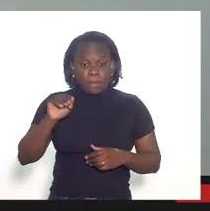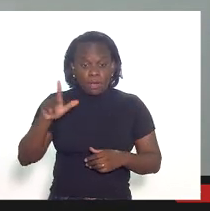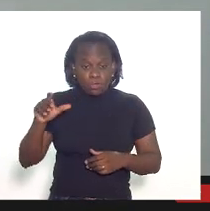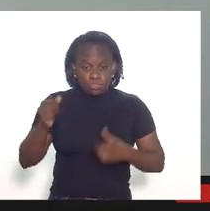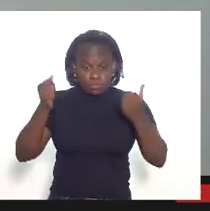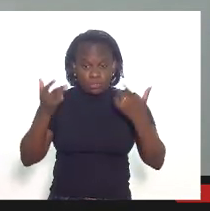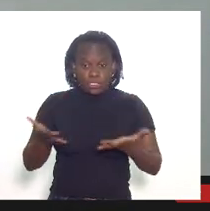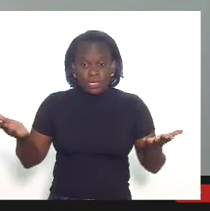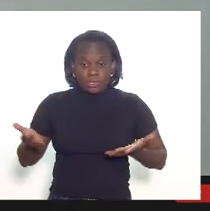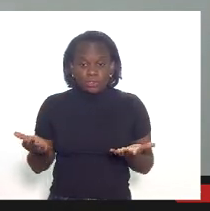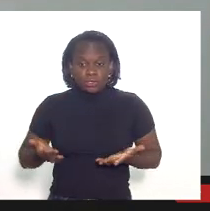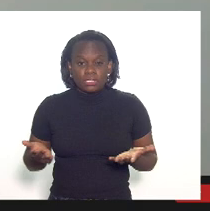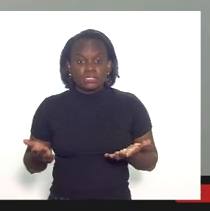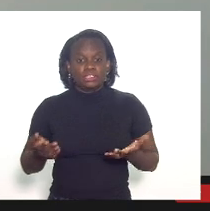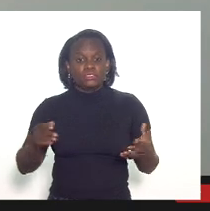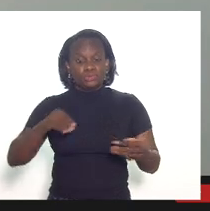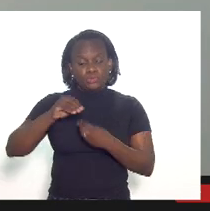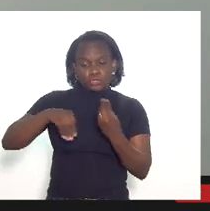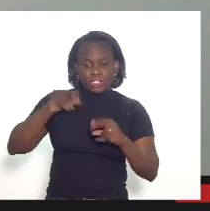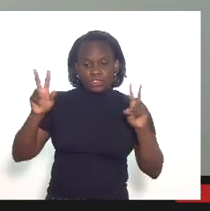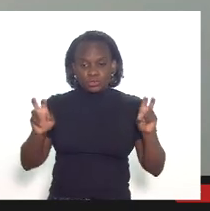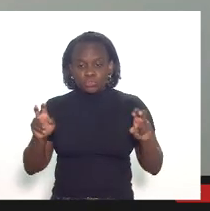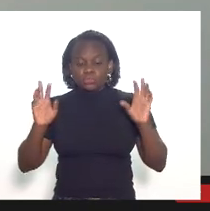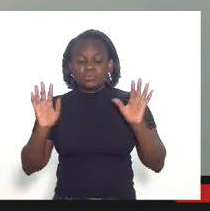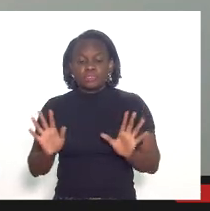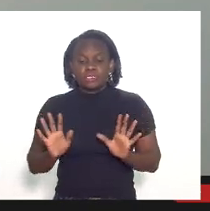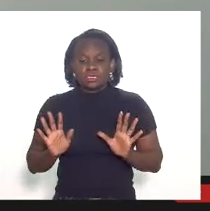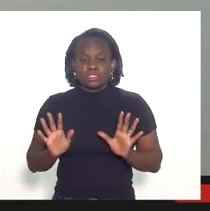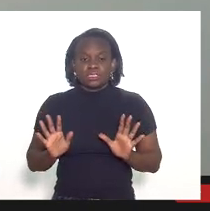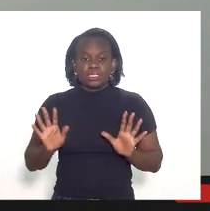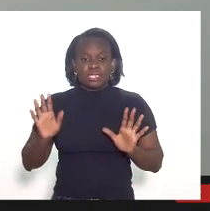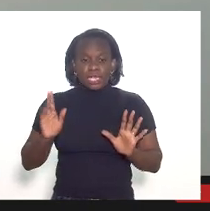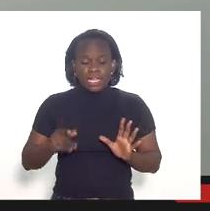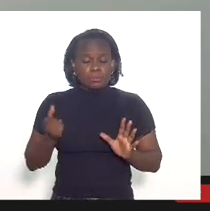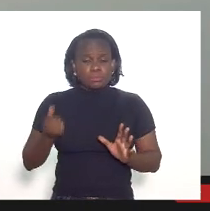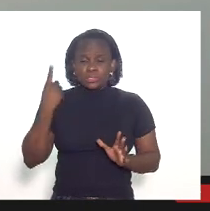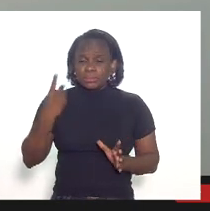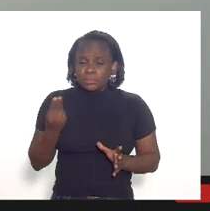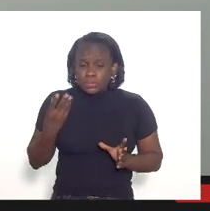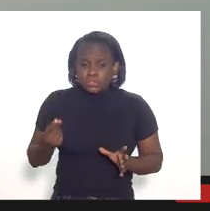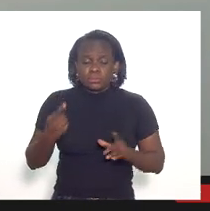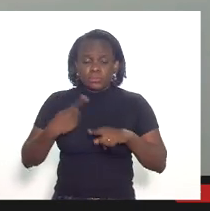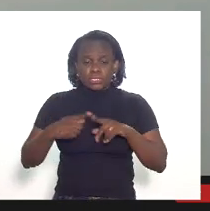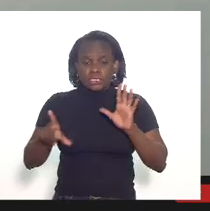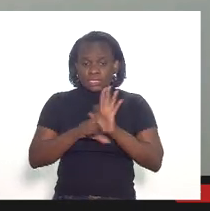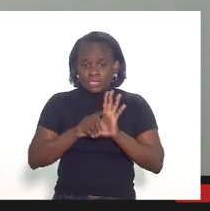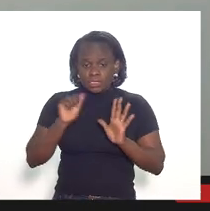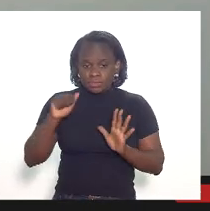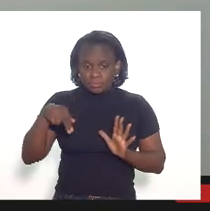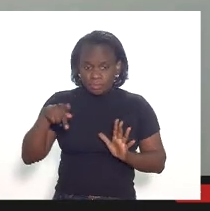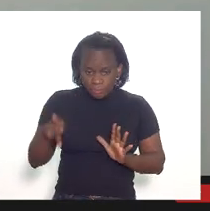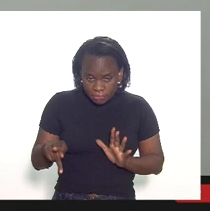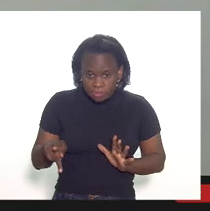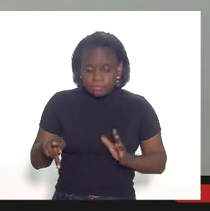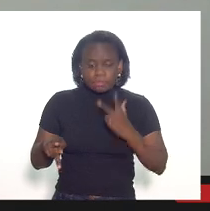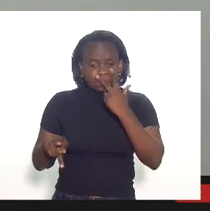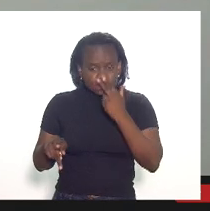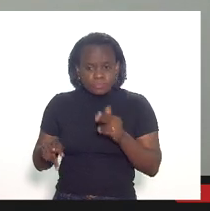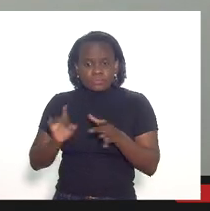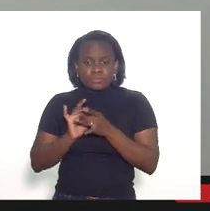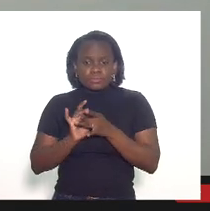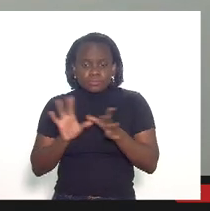agora estou misturando os assuntos mas é tão estranho é tão estranho que a legislação da ANP aparentemente